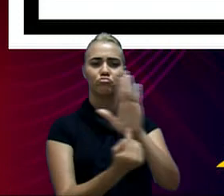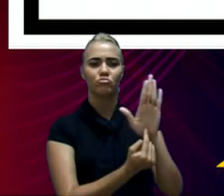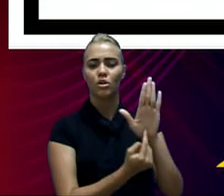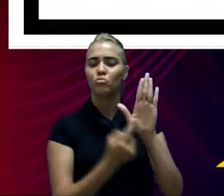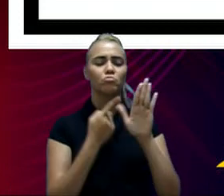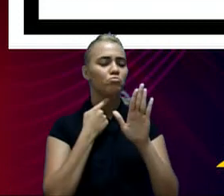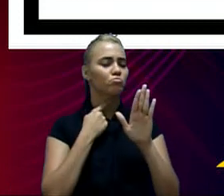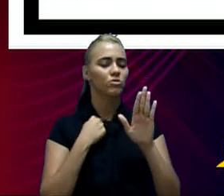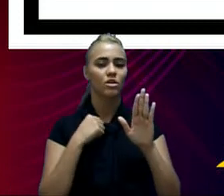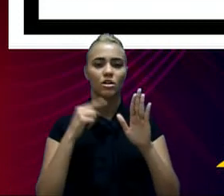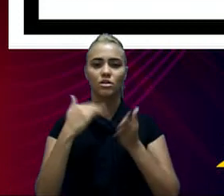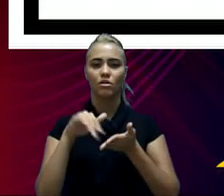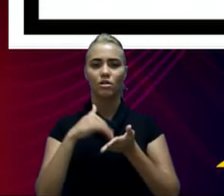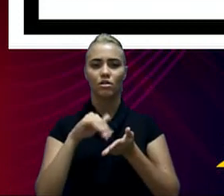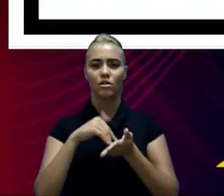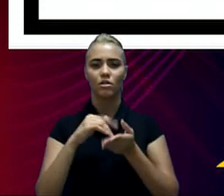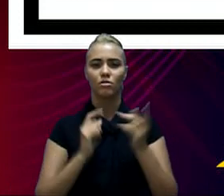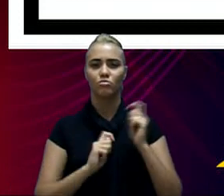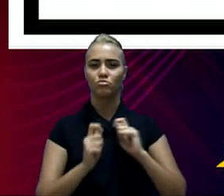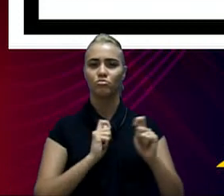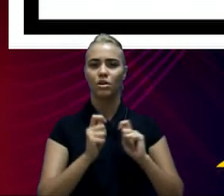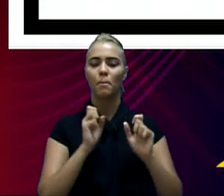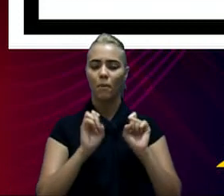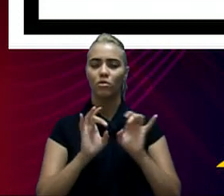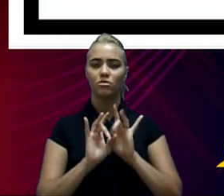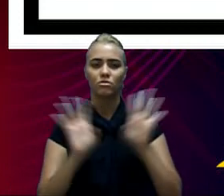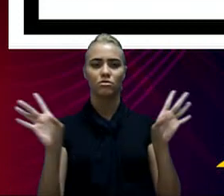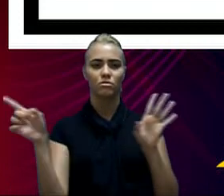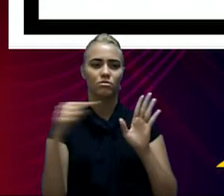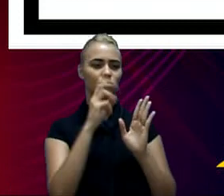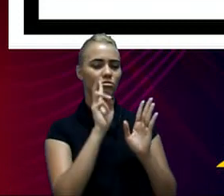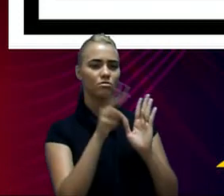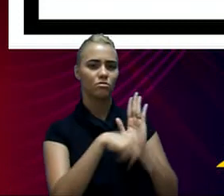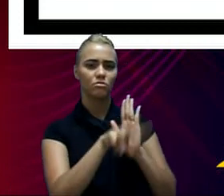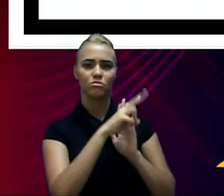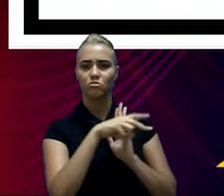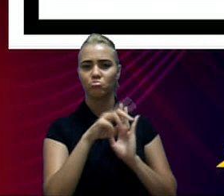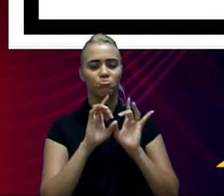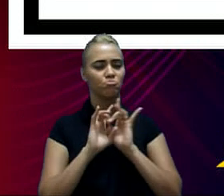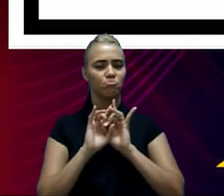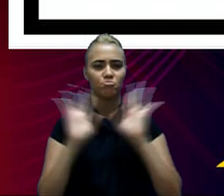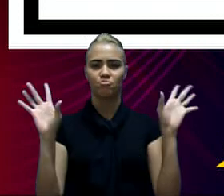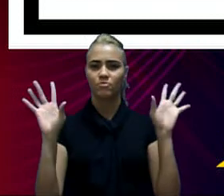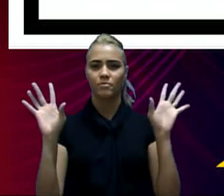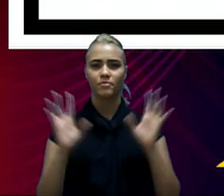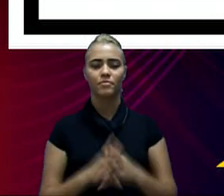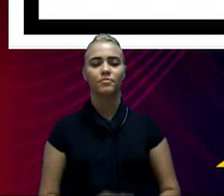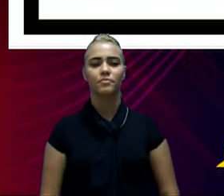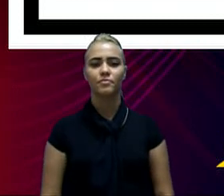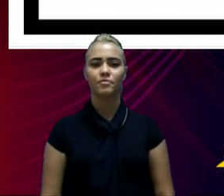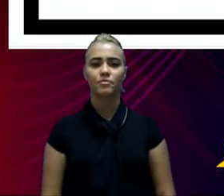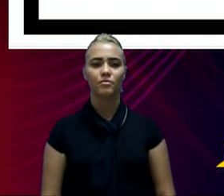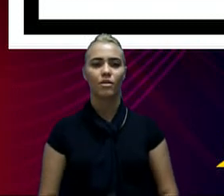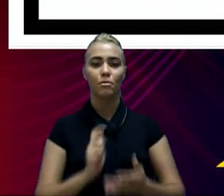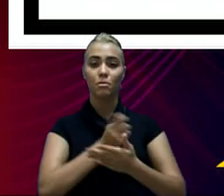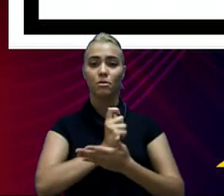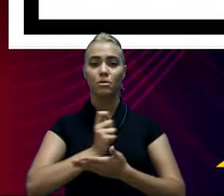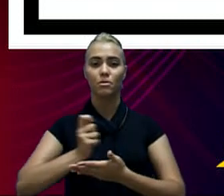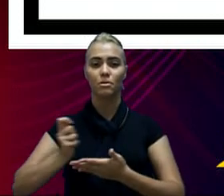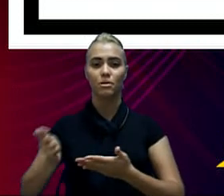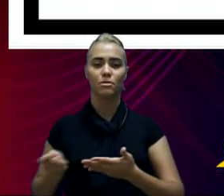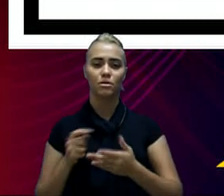a Secretaria da Fazenda poderá disponibilizar, ok? Para vocês. Então, vamos lá. os pagamentos